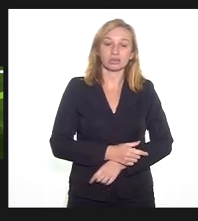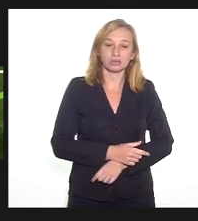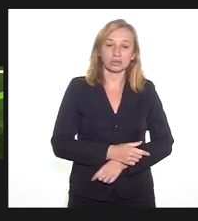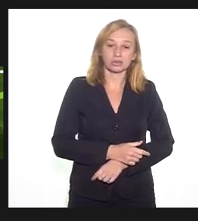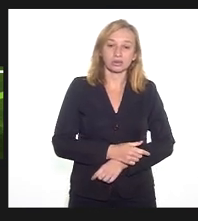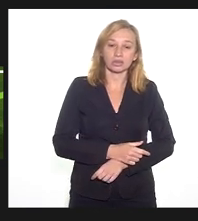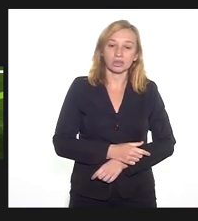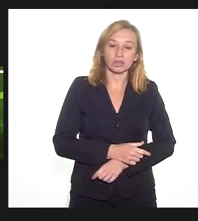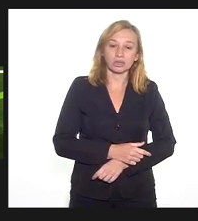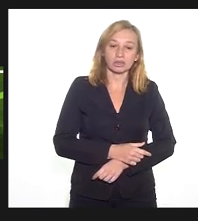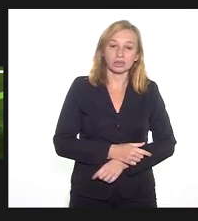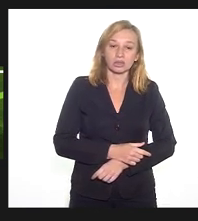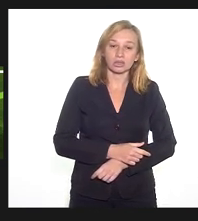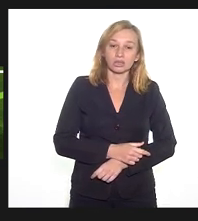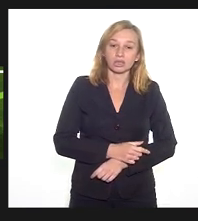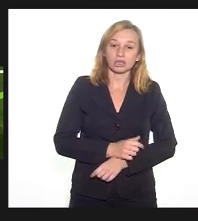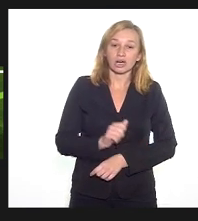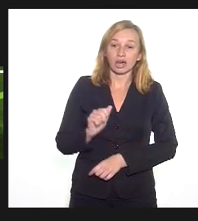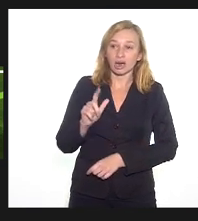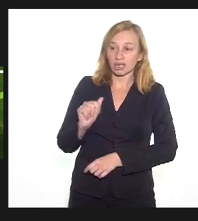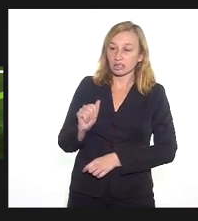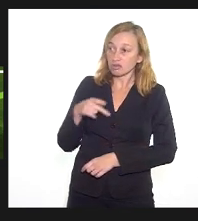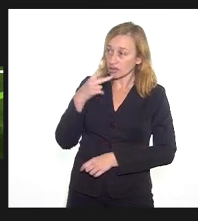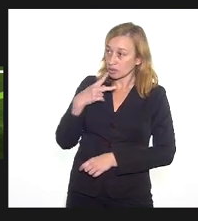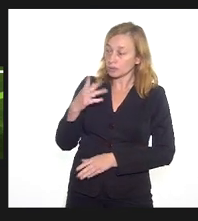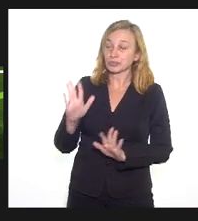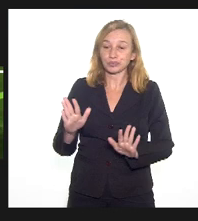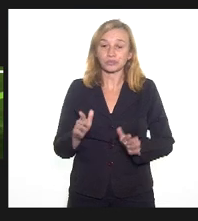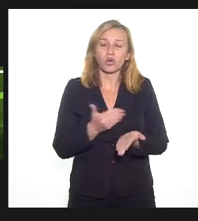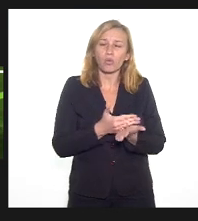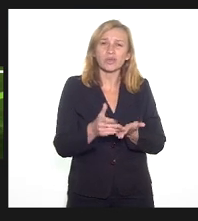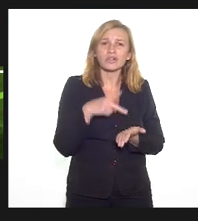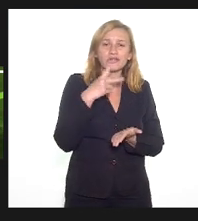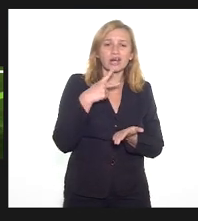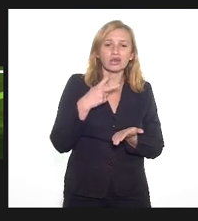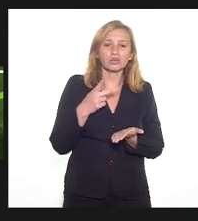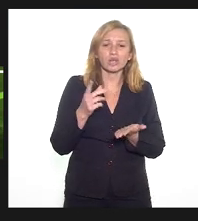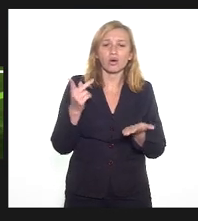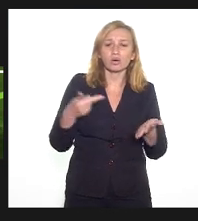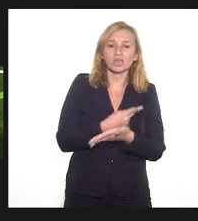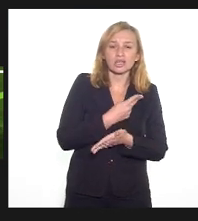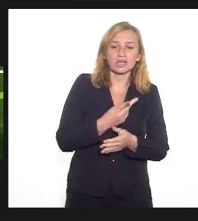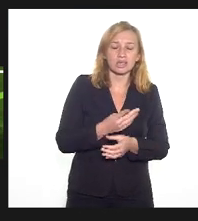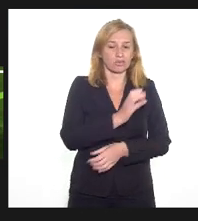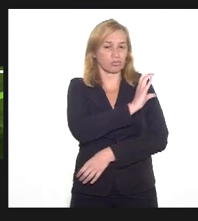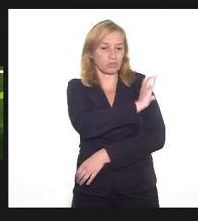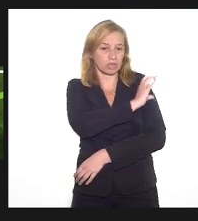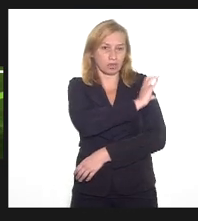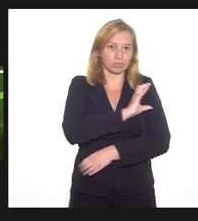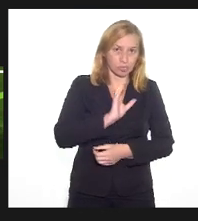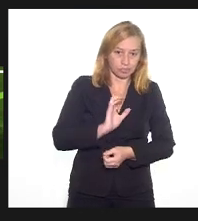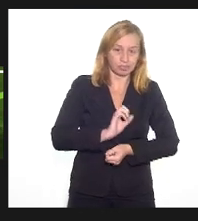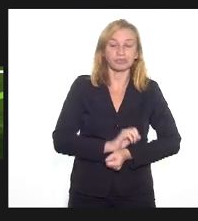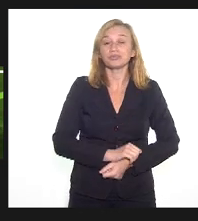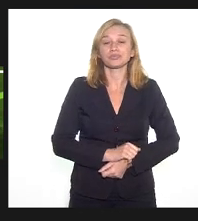Dentro das exposições que ela fez, a gente começa... Eu vou começar falando como que a foi agredido aqui em campo até chegar nas dadas atuais, tudo bem?